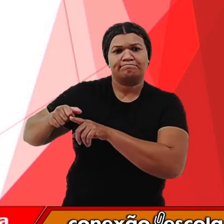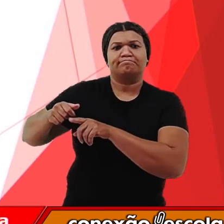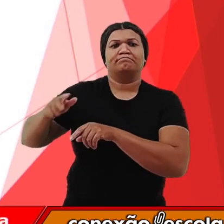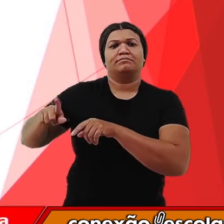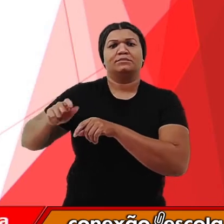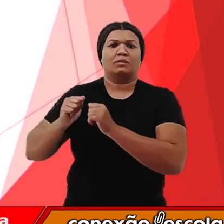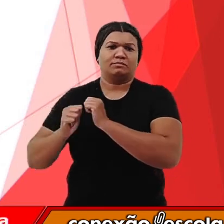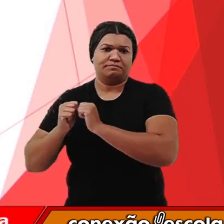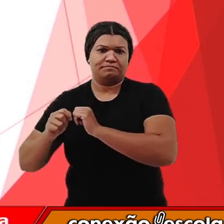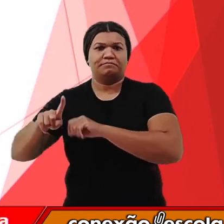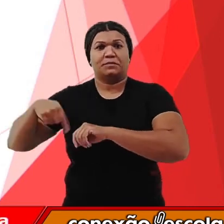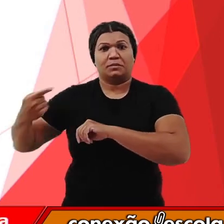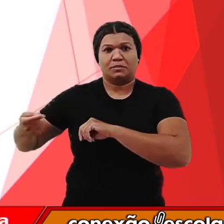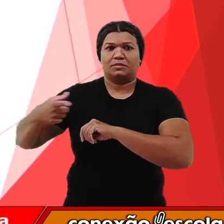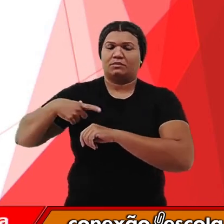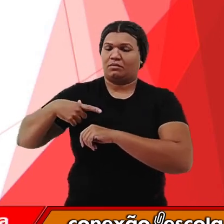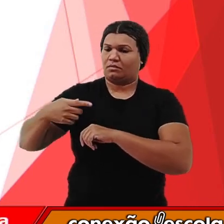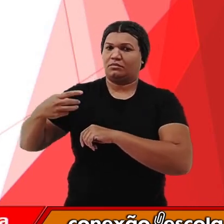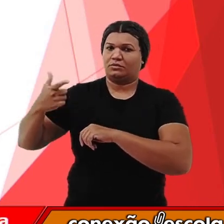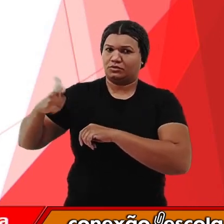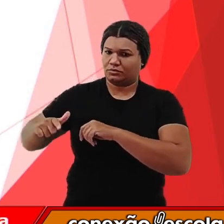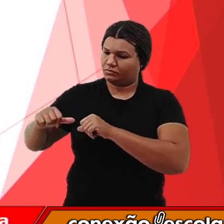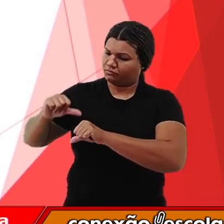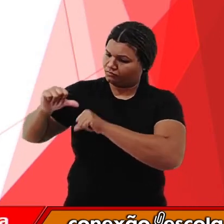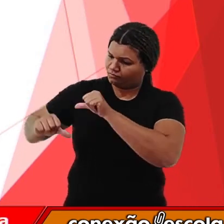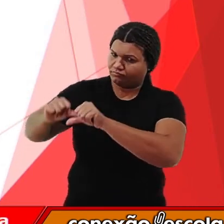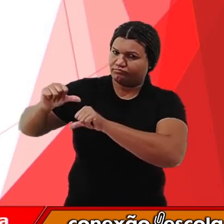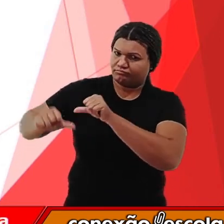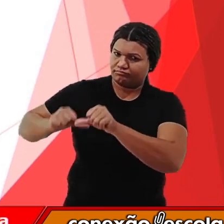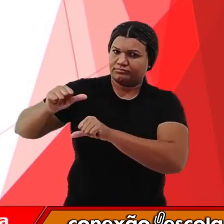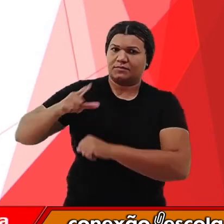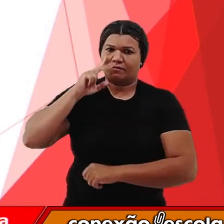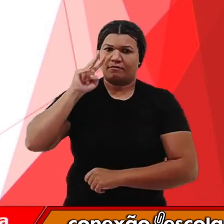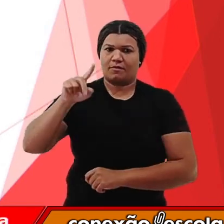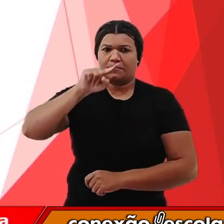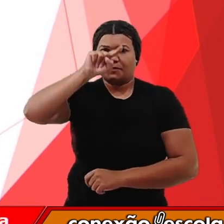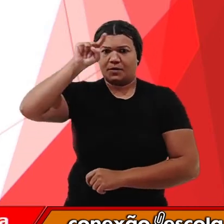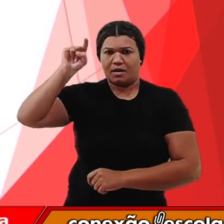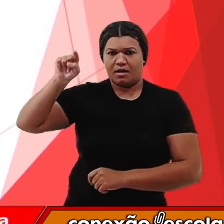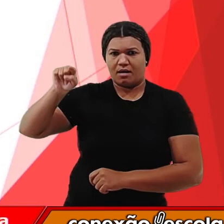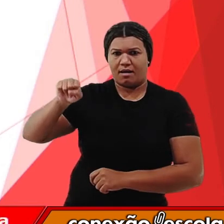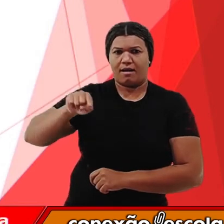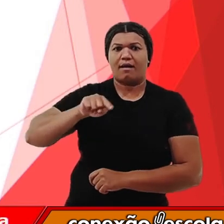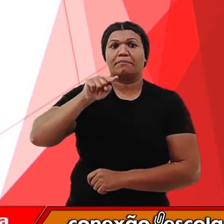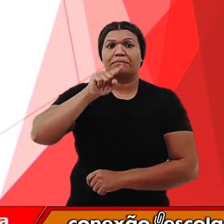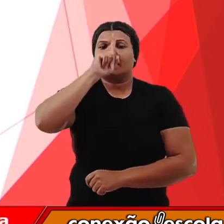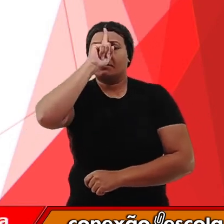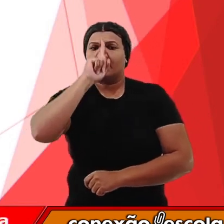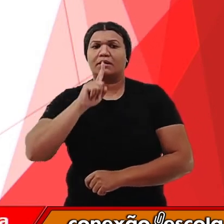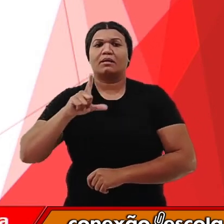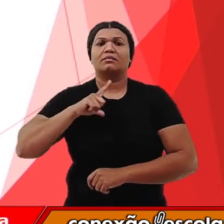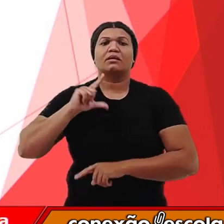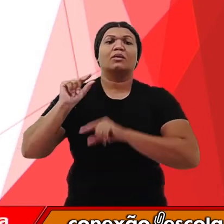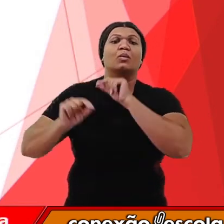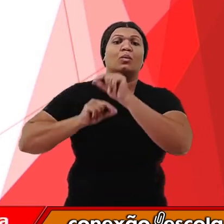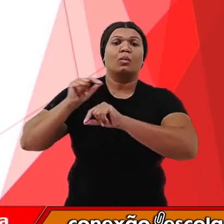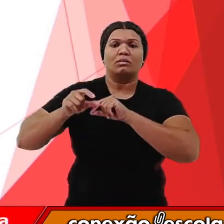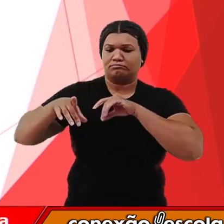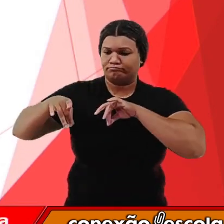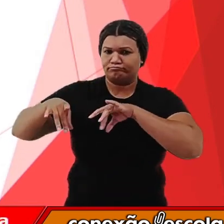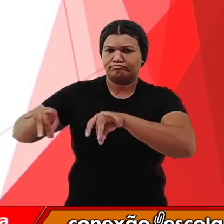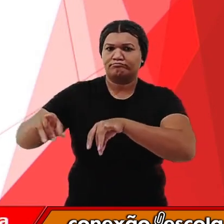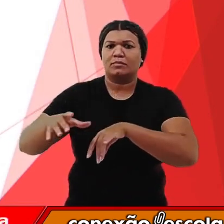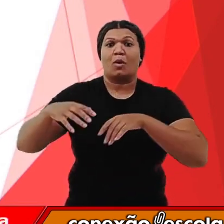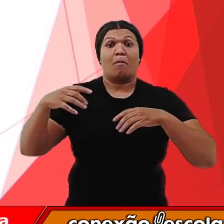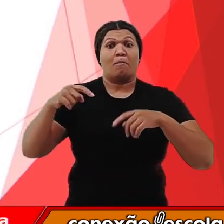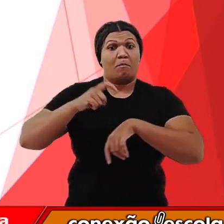quarto ano, se planta soja e trigo mais uma vez. De amarelo, nós temos o que é cultivado no verão. E de azul, o que é